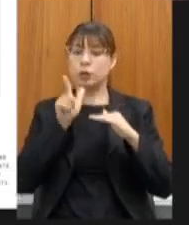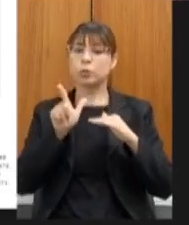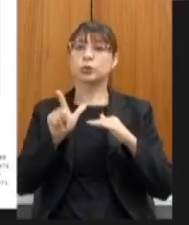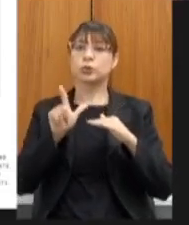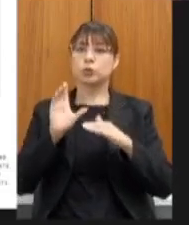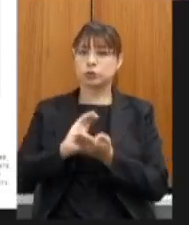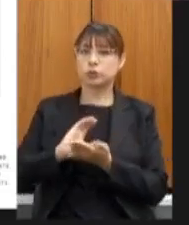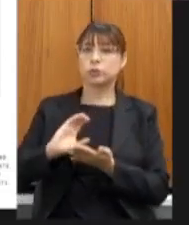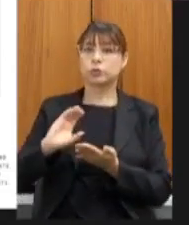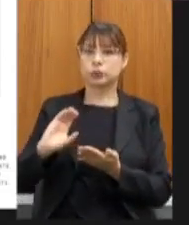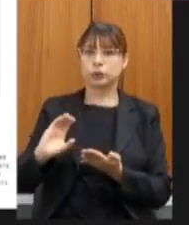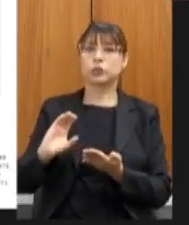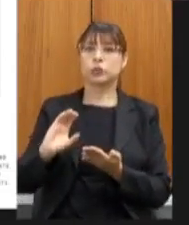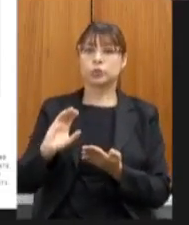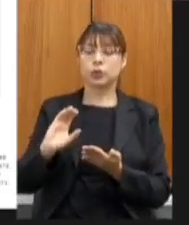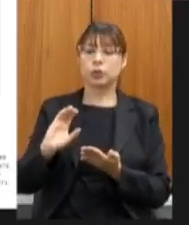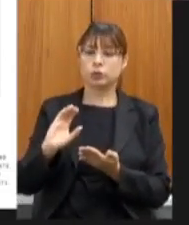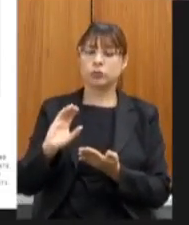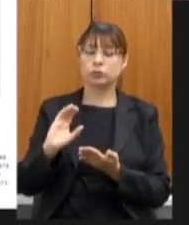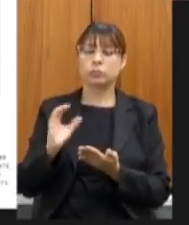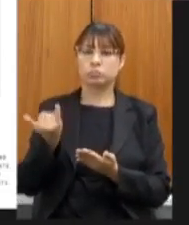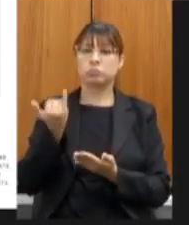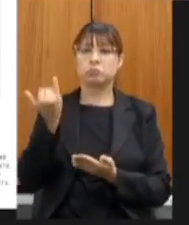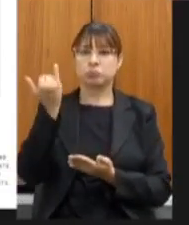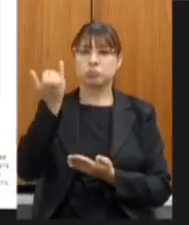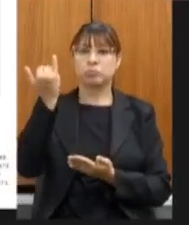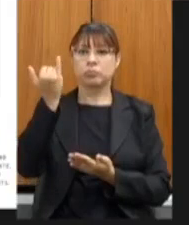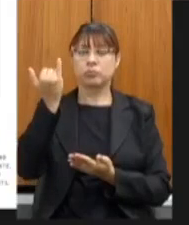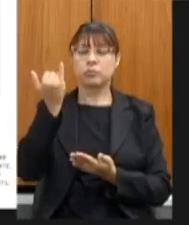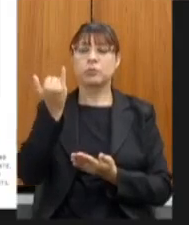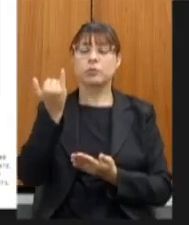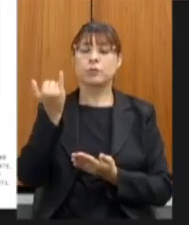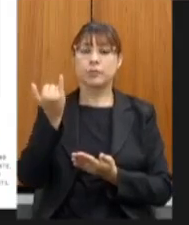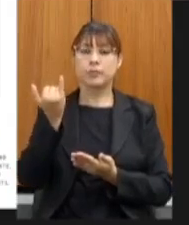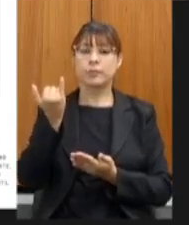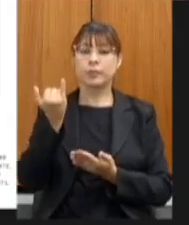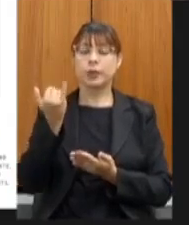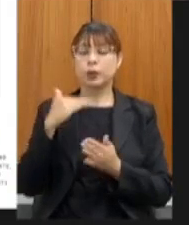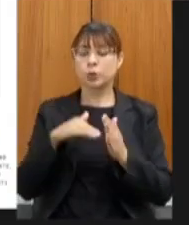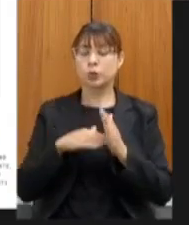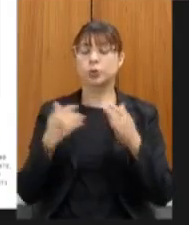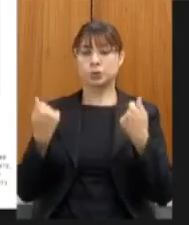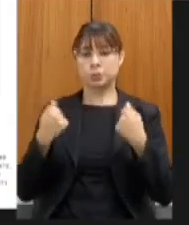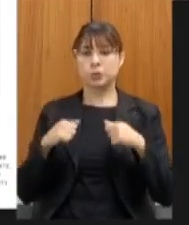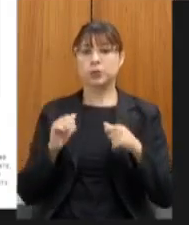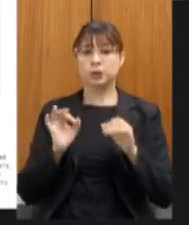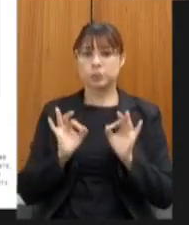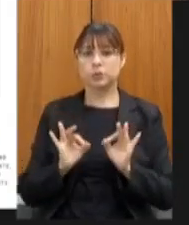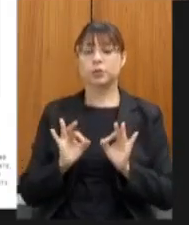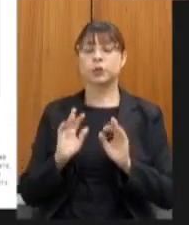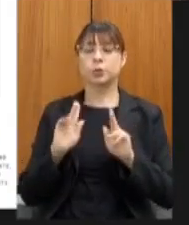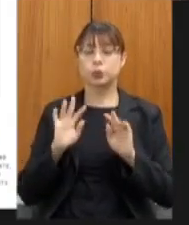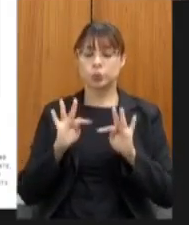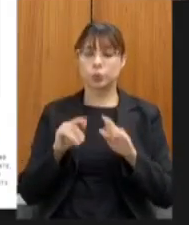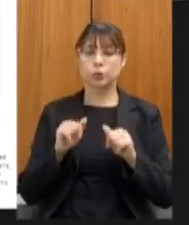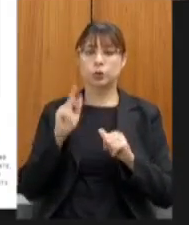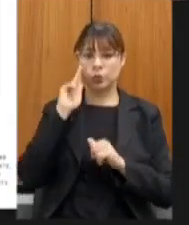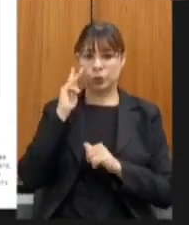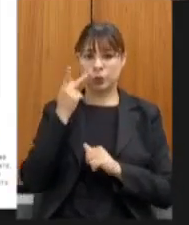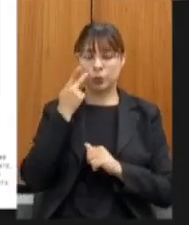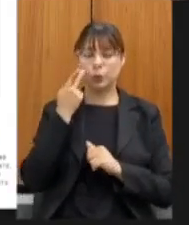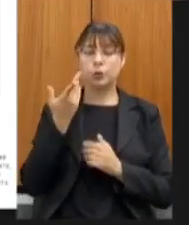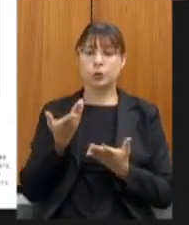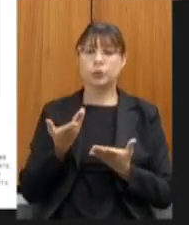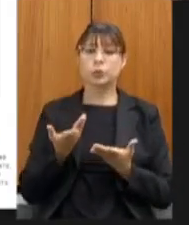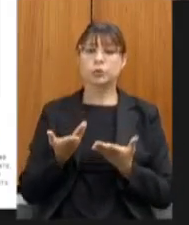investimento bastante expressivo em relação ao que se precisa realmente e é reconhecido por todos de